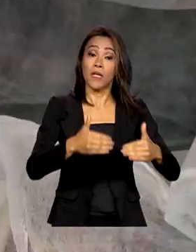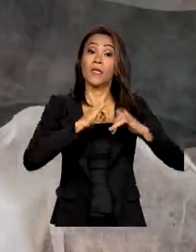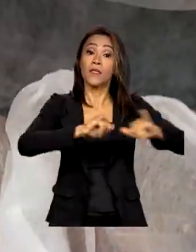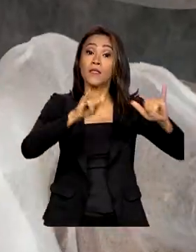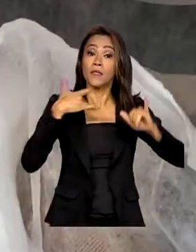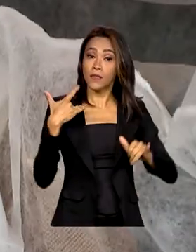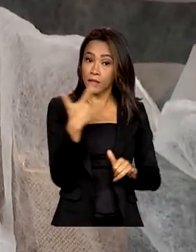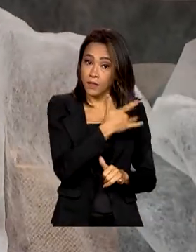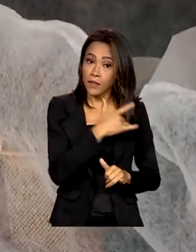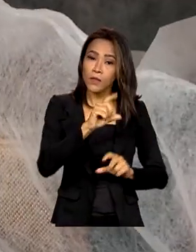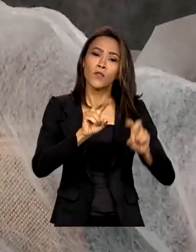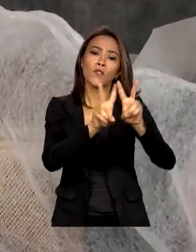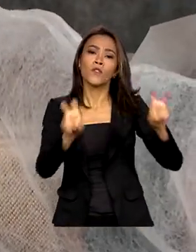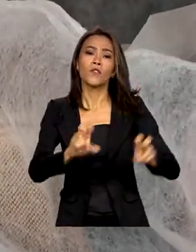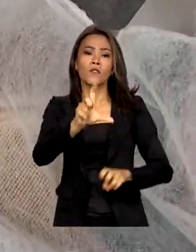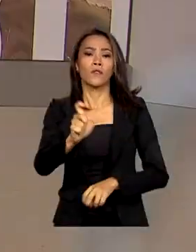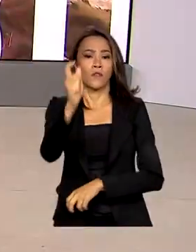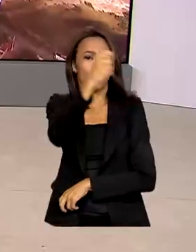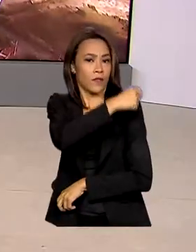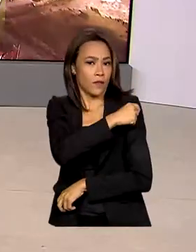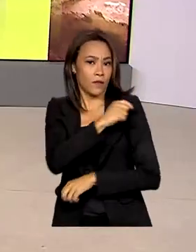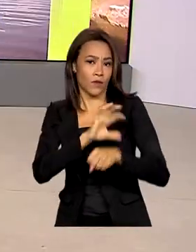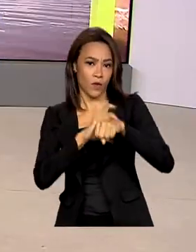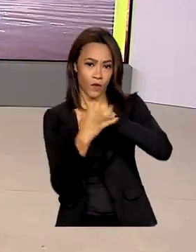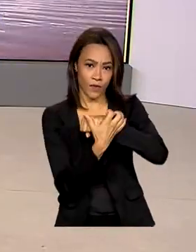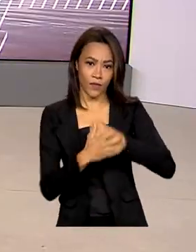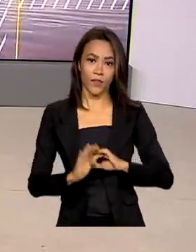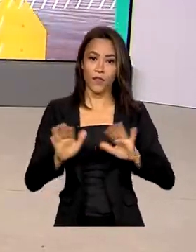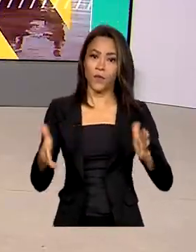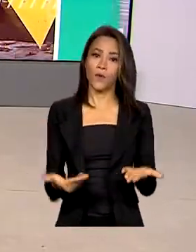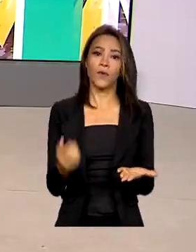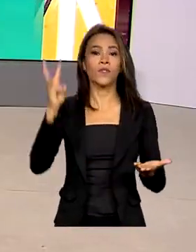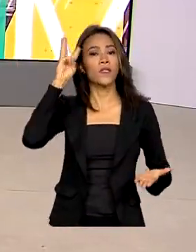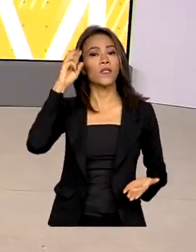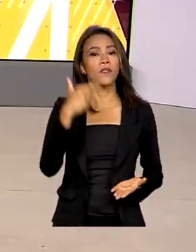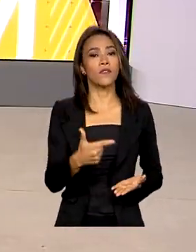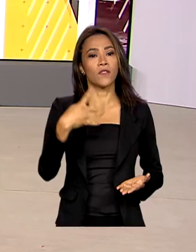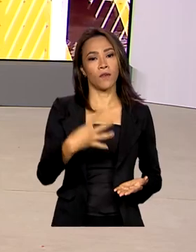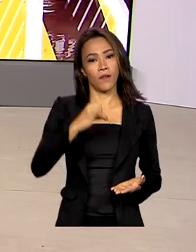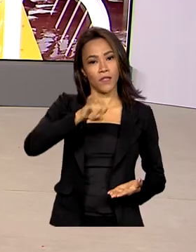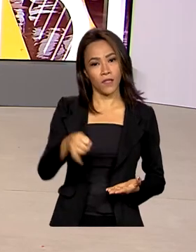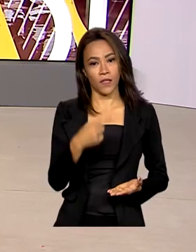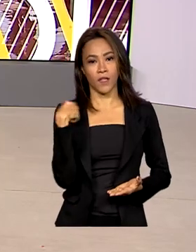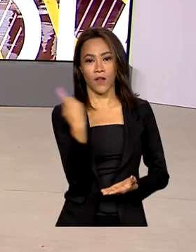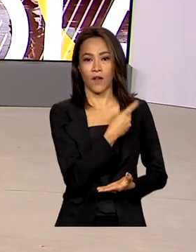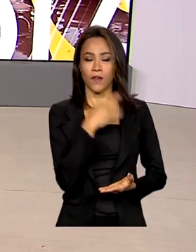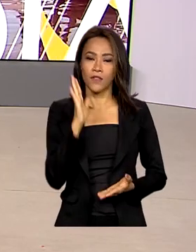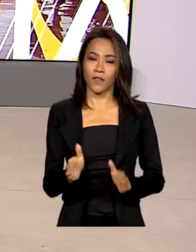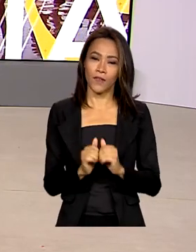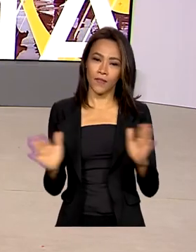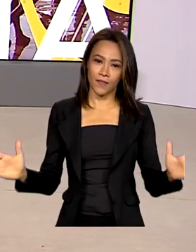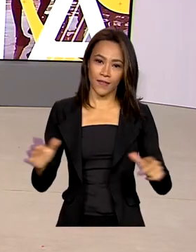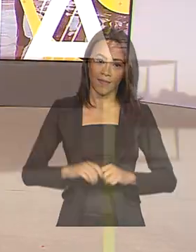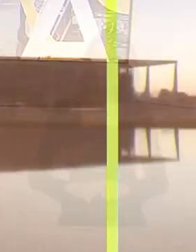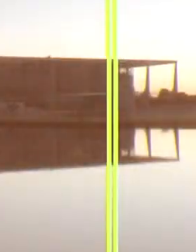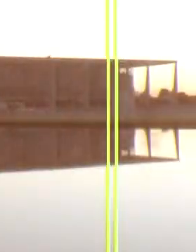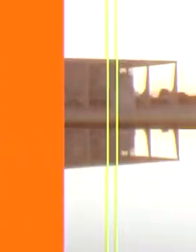vacinação contra a Covid-19. Terça-feira, 24 de janeiro, o Brasil em Dia já começou.